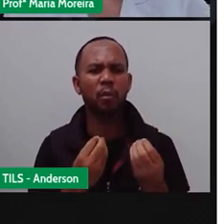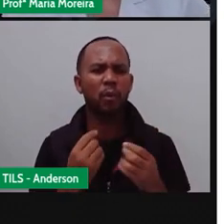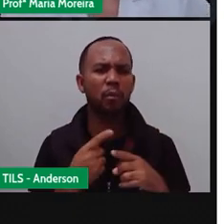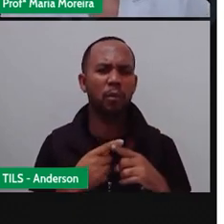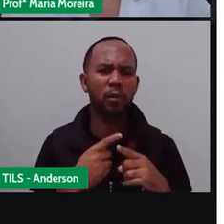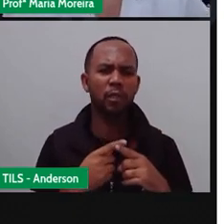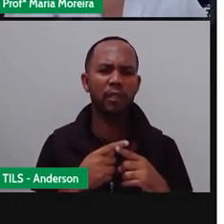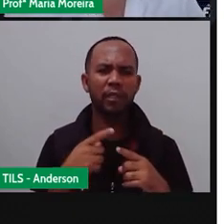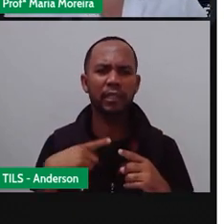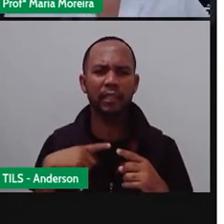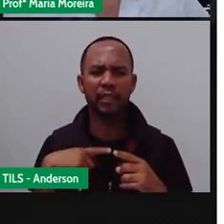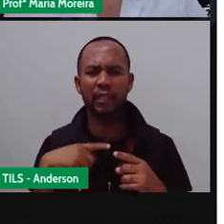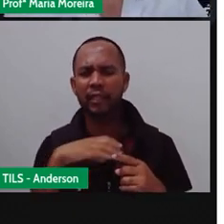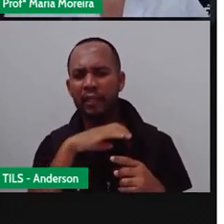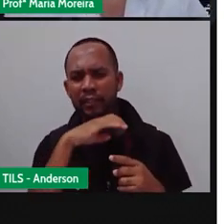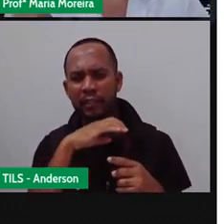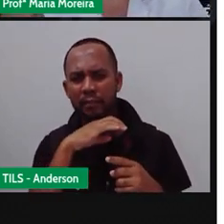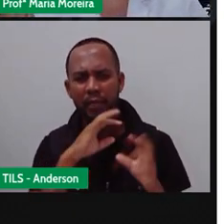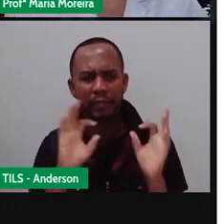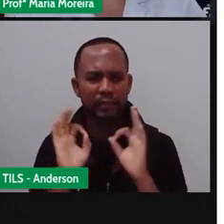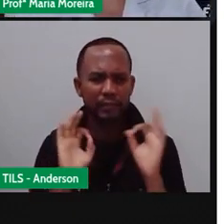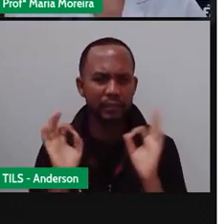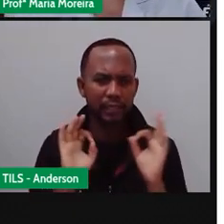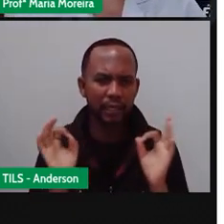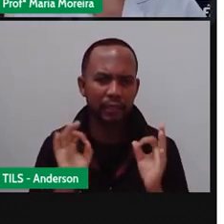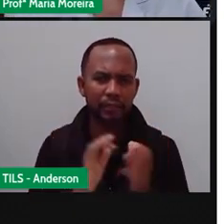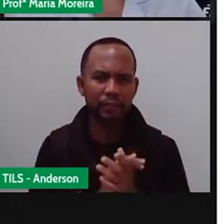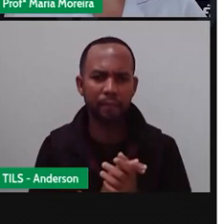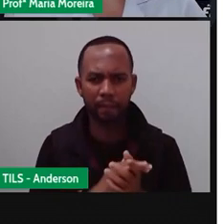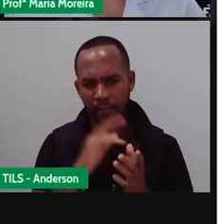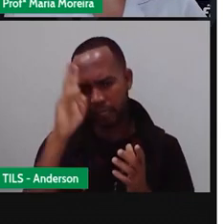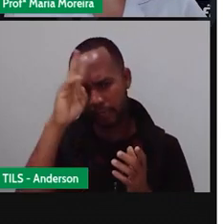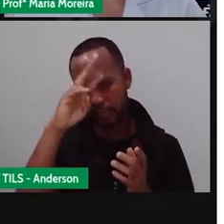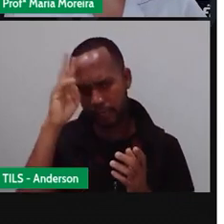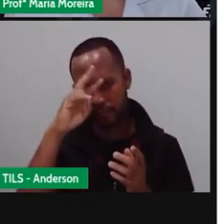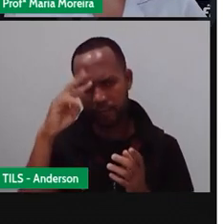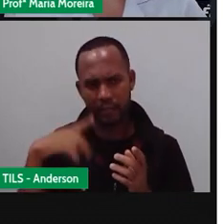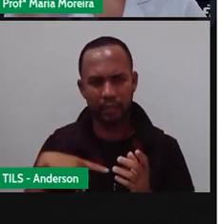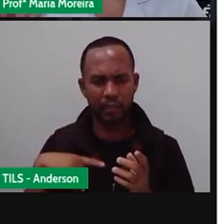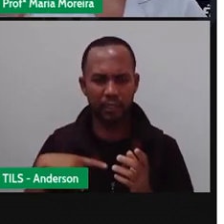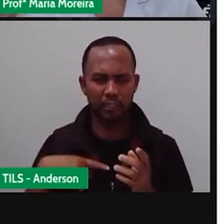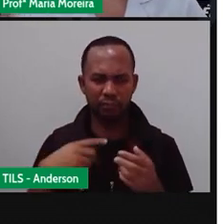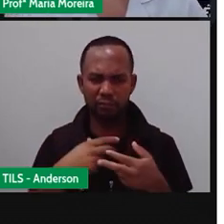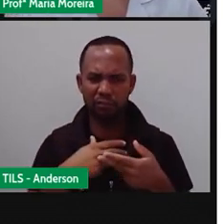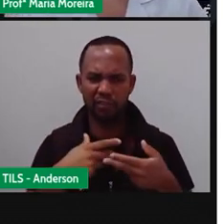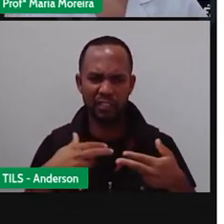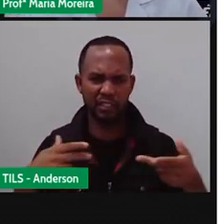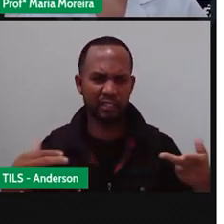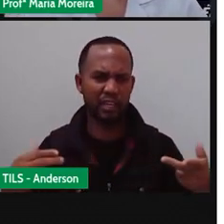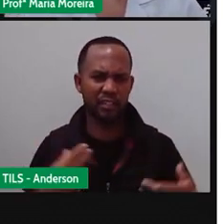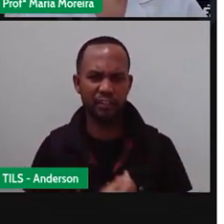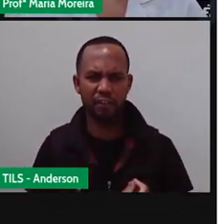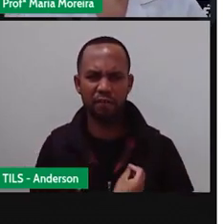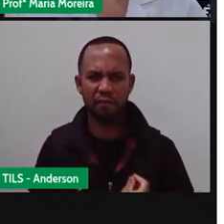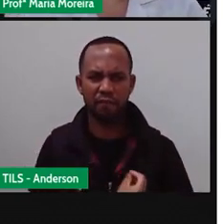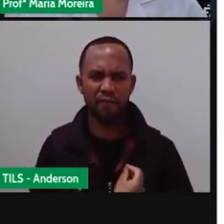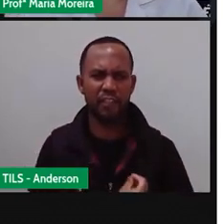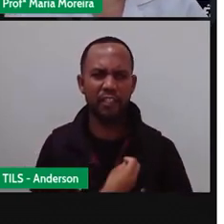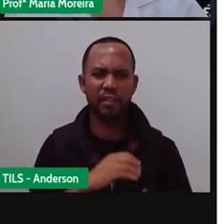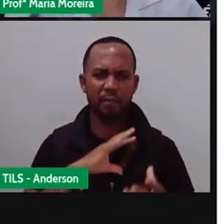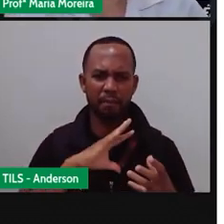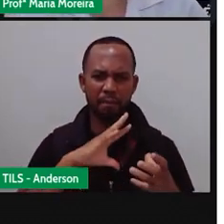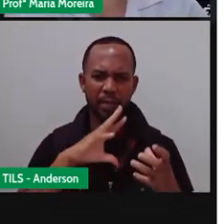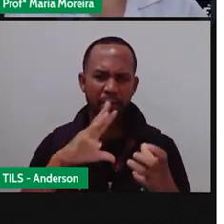entraram? Vamos pensar aqui. Lembra que a Pró falou com vocês sobre a biodiversidade, sobre a variedade de vidas no planeta? Pois é.